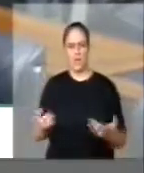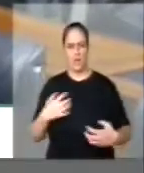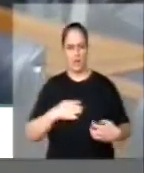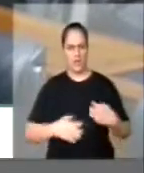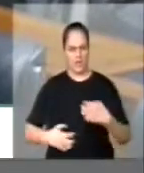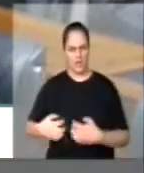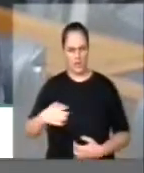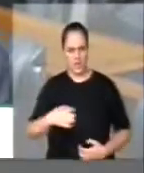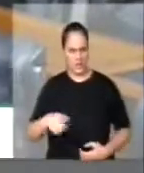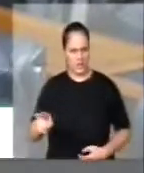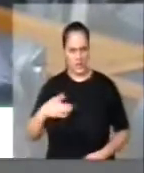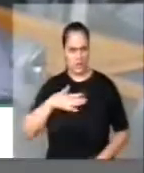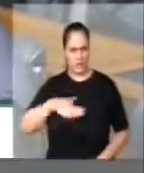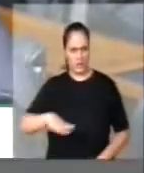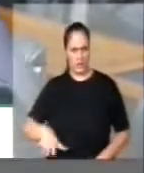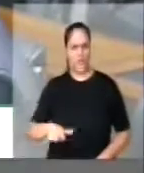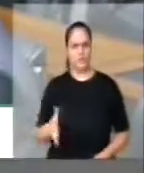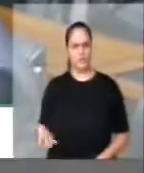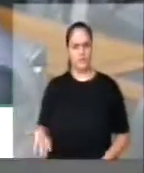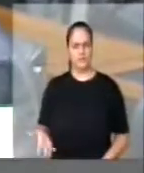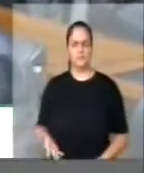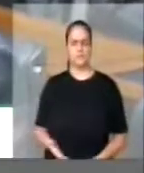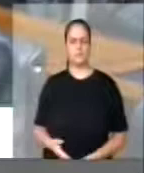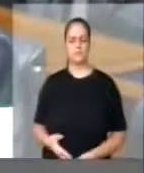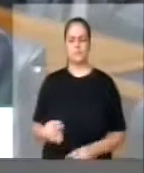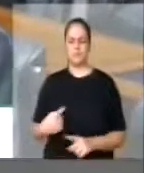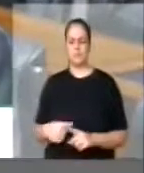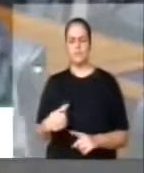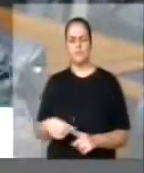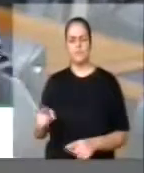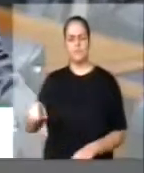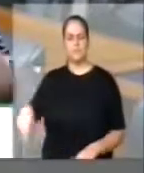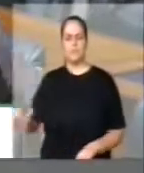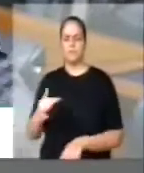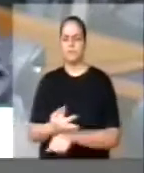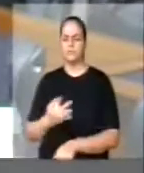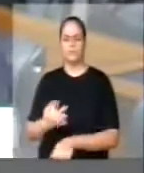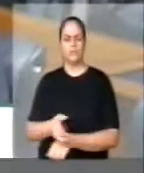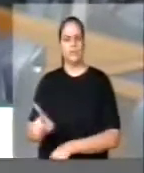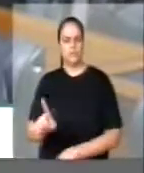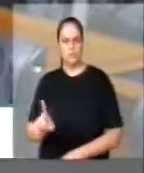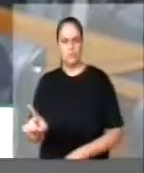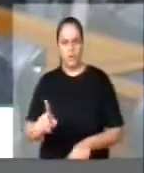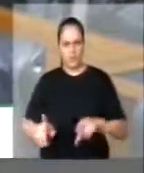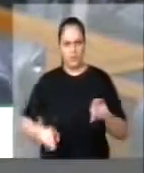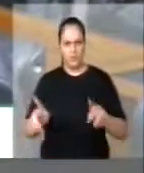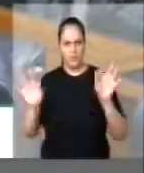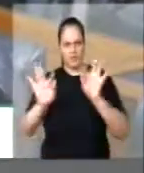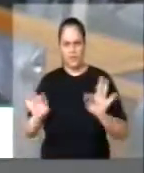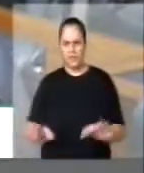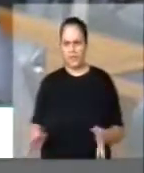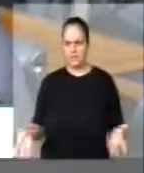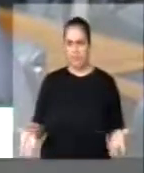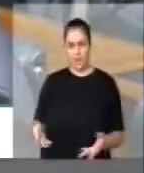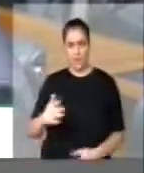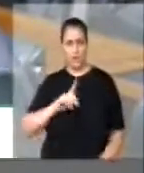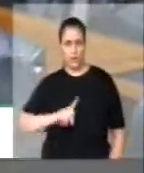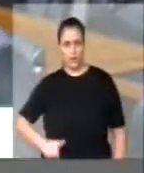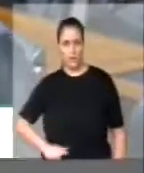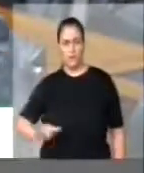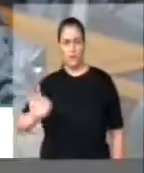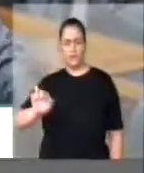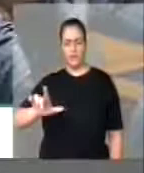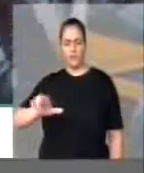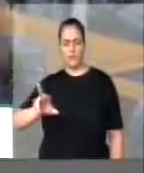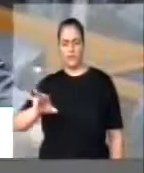governo do Maranhão para essas oligarquias que não suportam a satisfação do povo do Maranhão com o governo Flávio Dino. E quero dizer